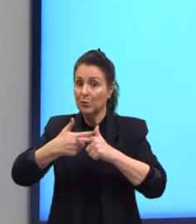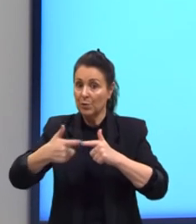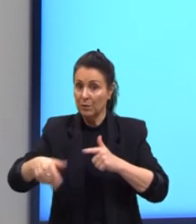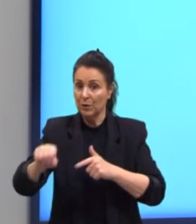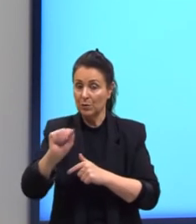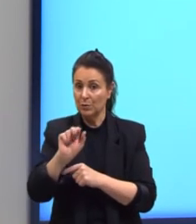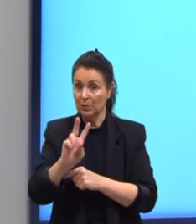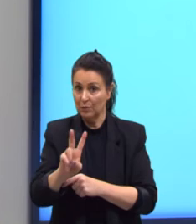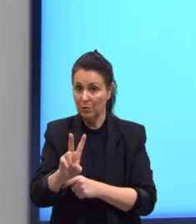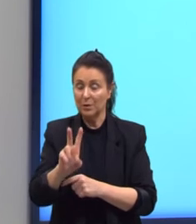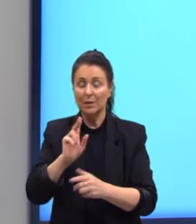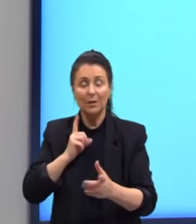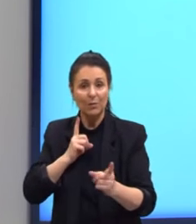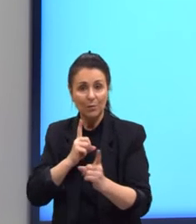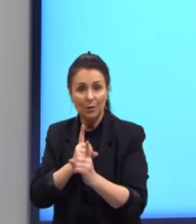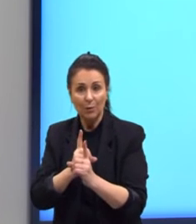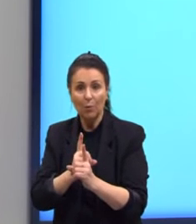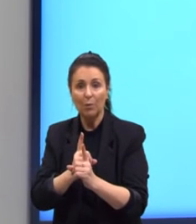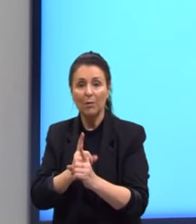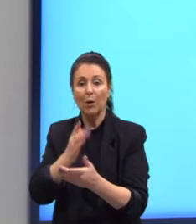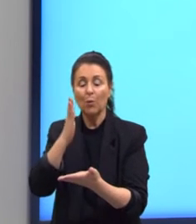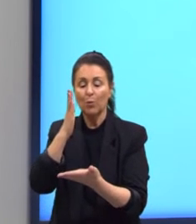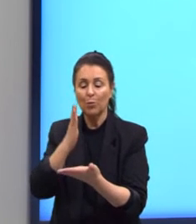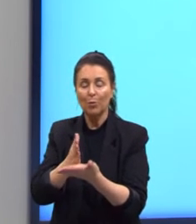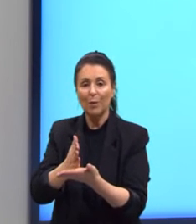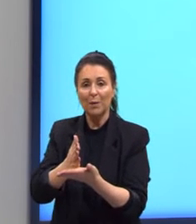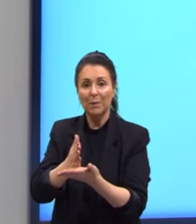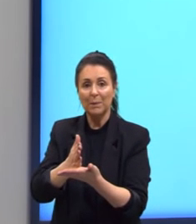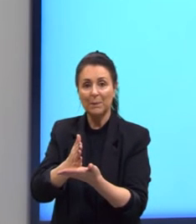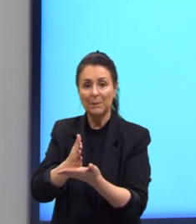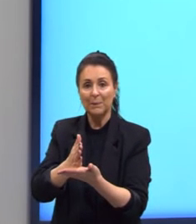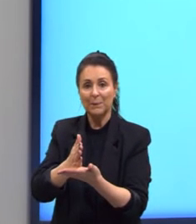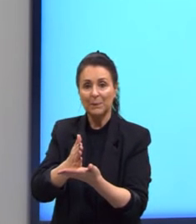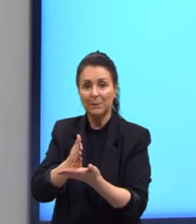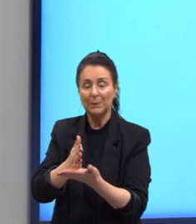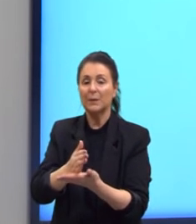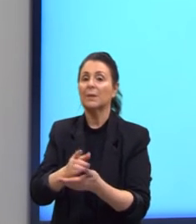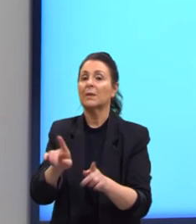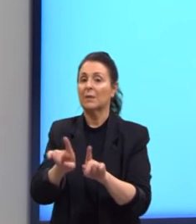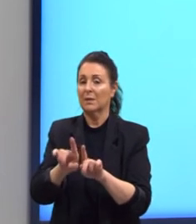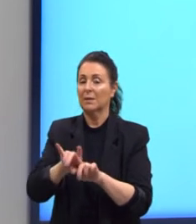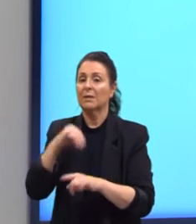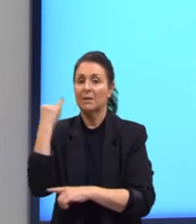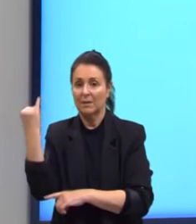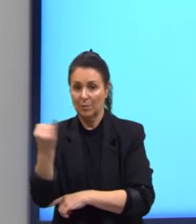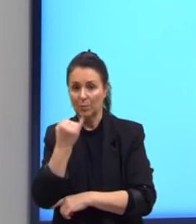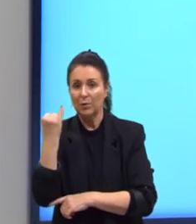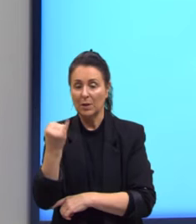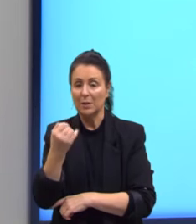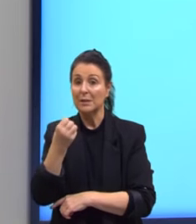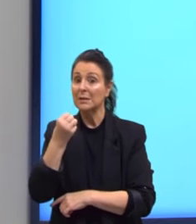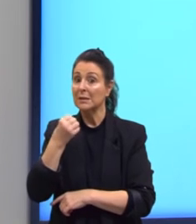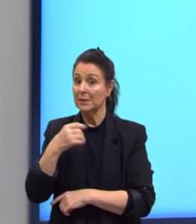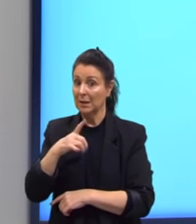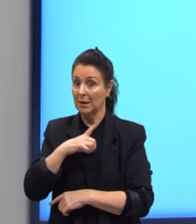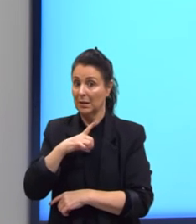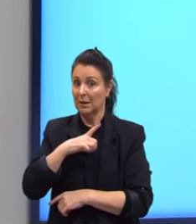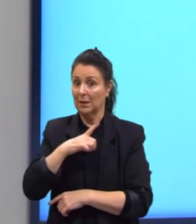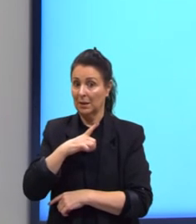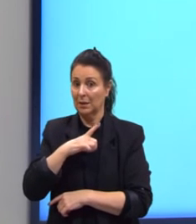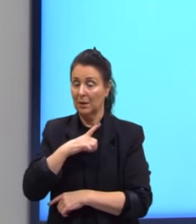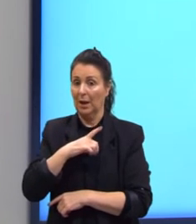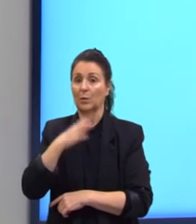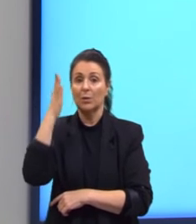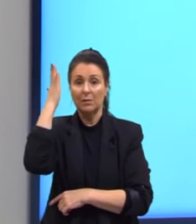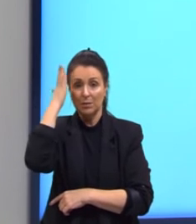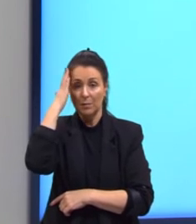e temos o valor ali do termo central. também é importante caso nós tenhamos ali sabemos o